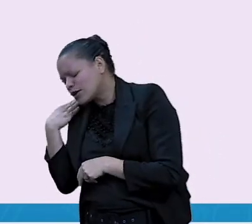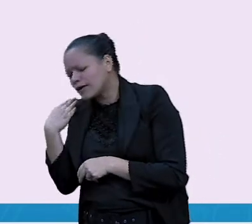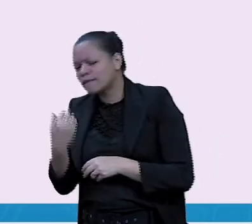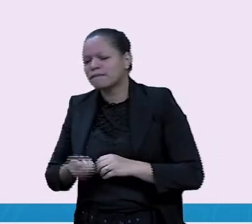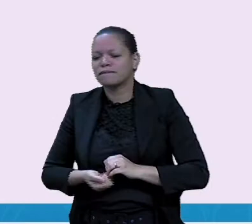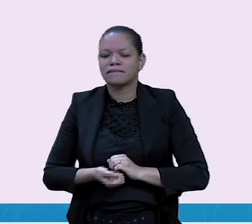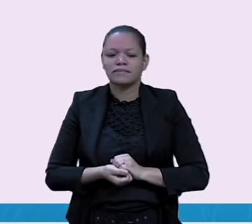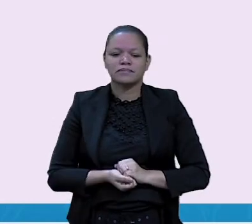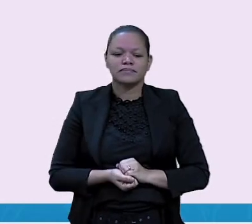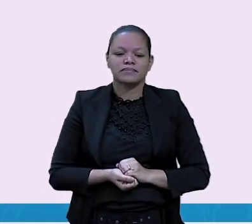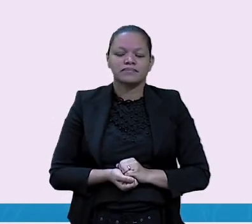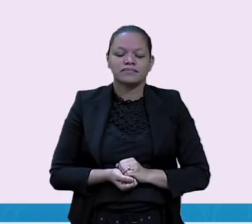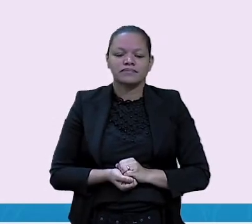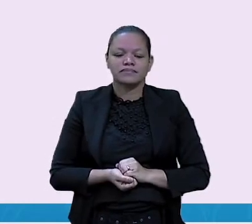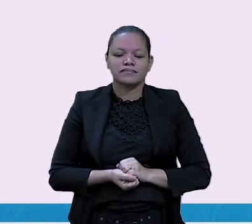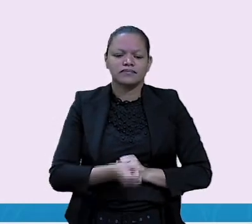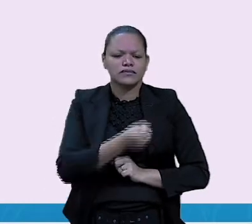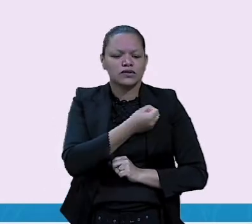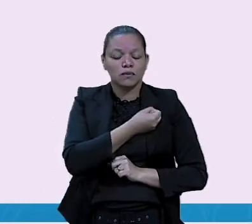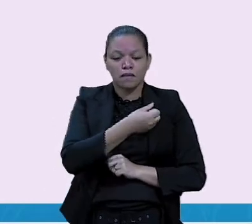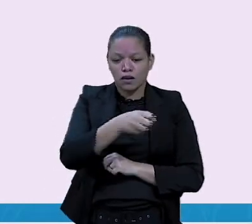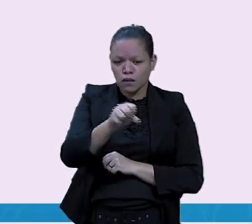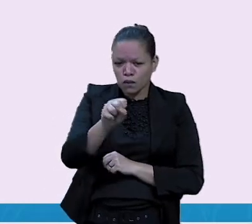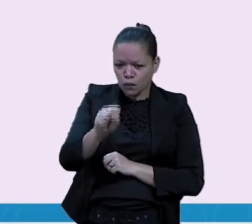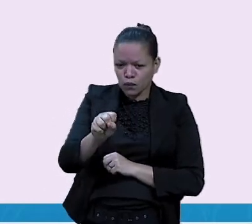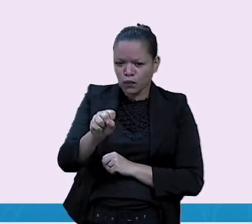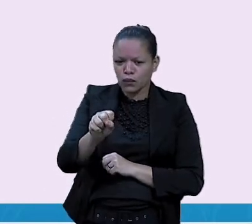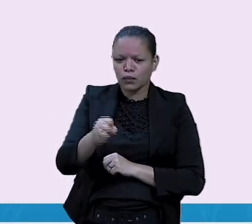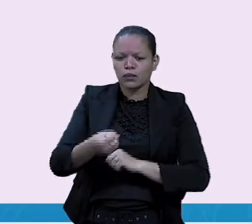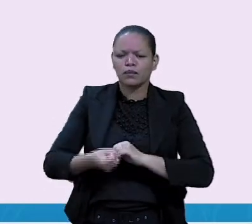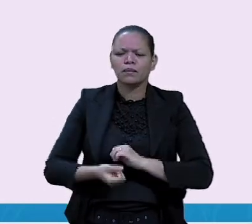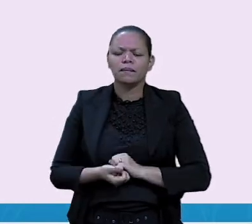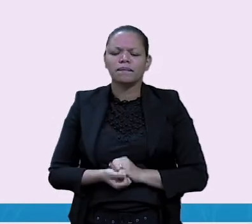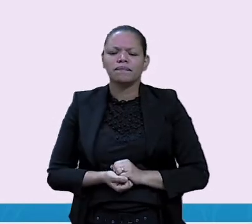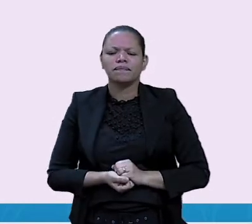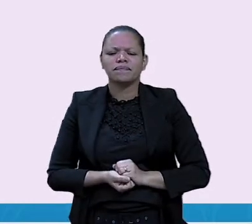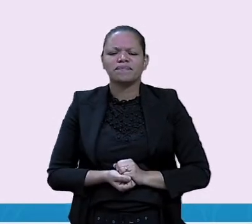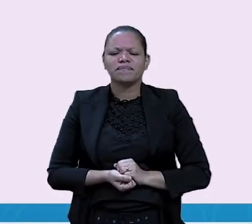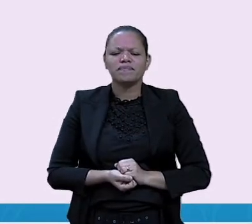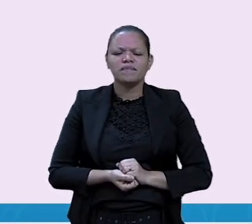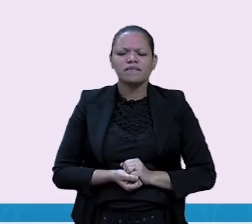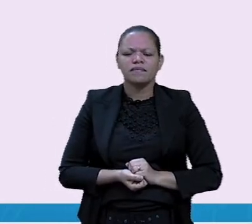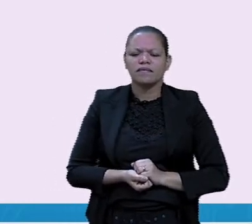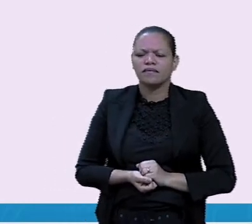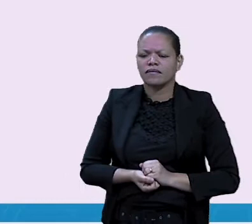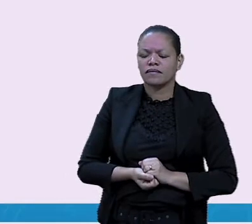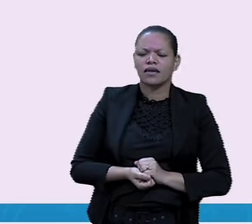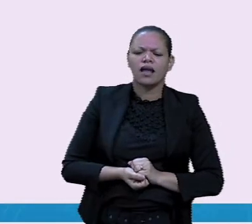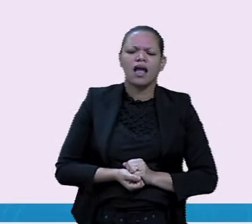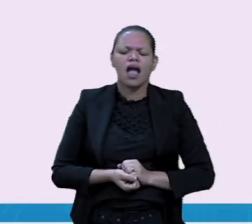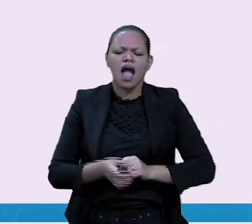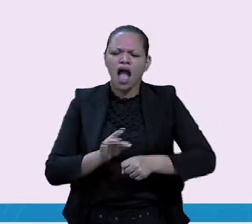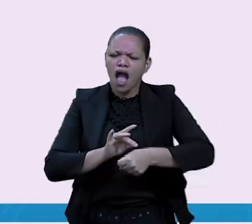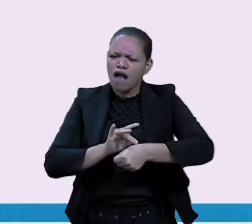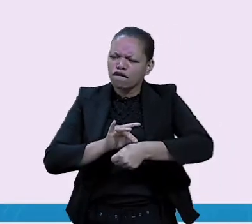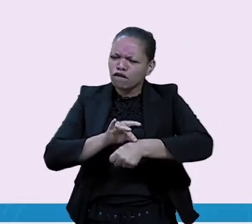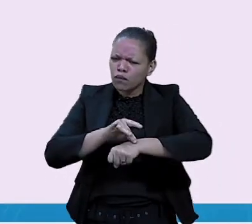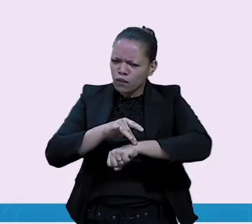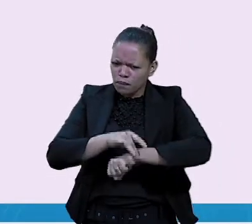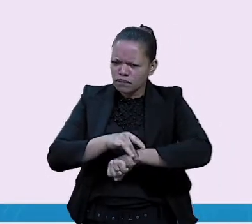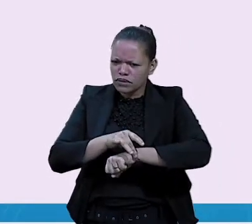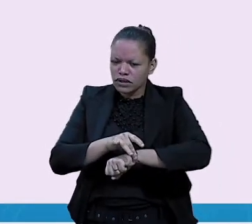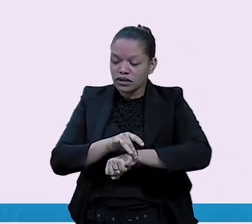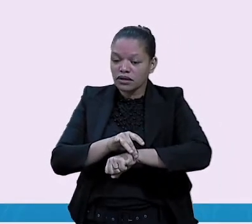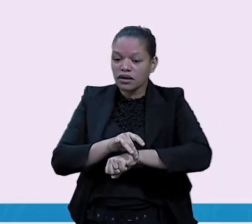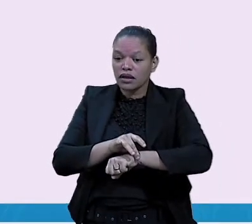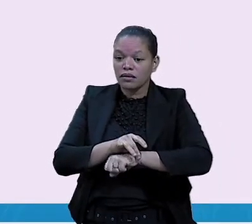que que a formiga aprontou com o caçador? O que que fez a formiga, gente? O que que a formiga fez pra livrar a pomba